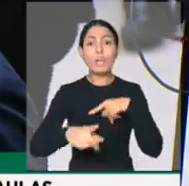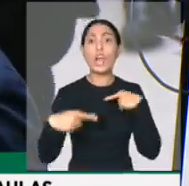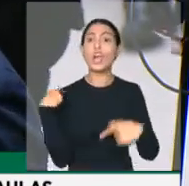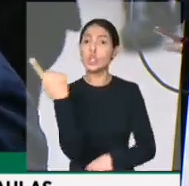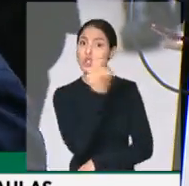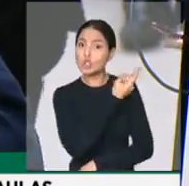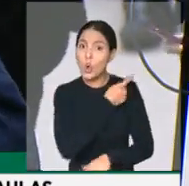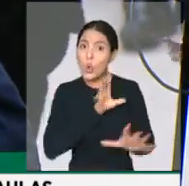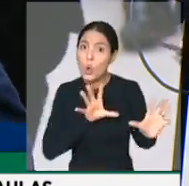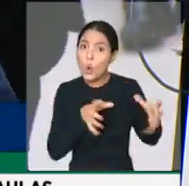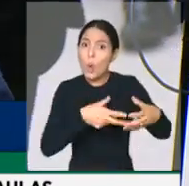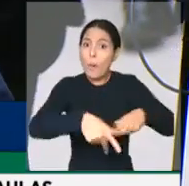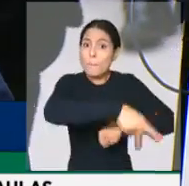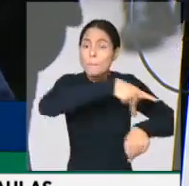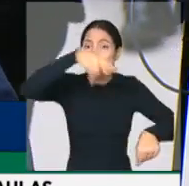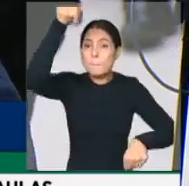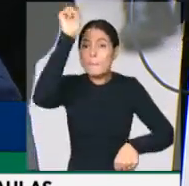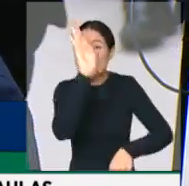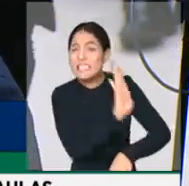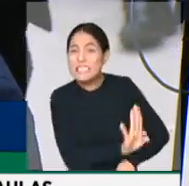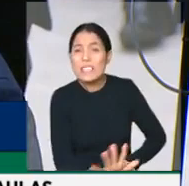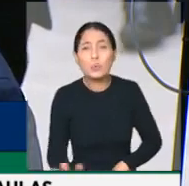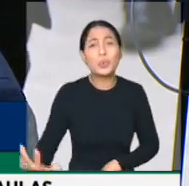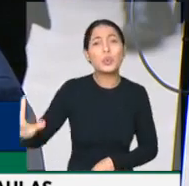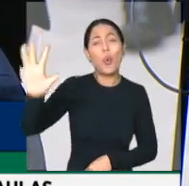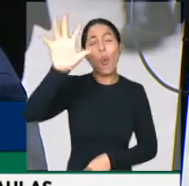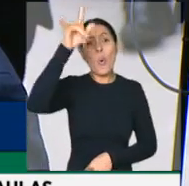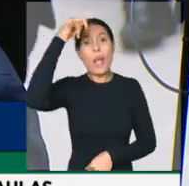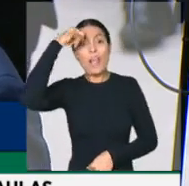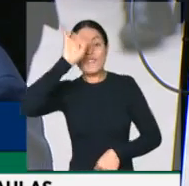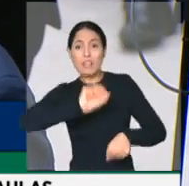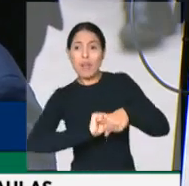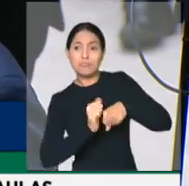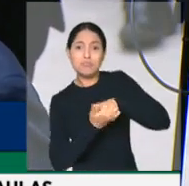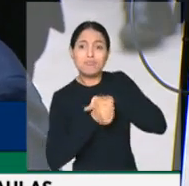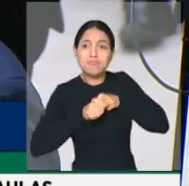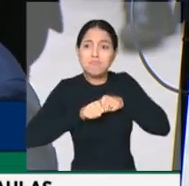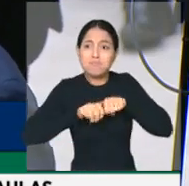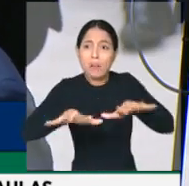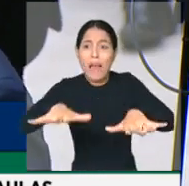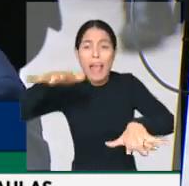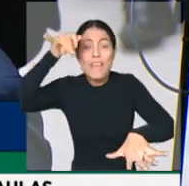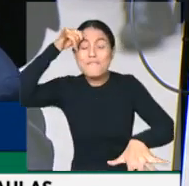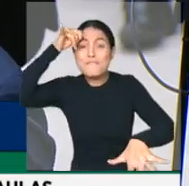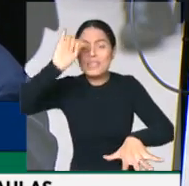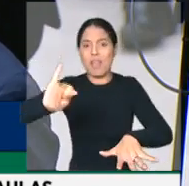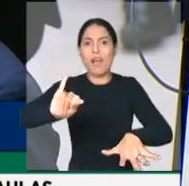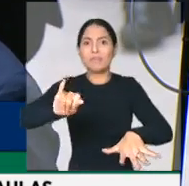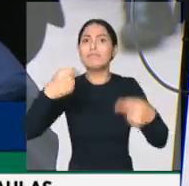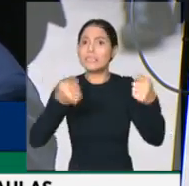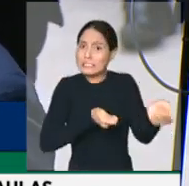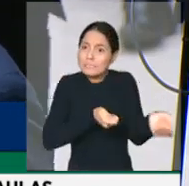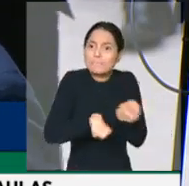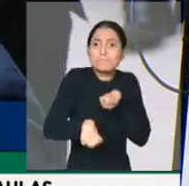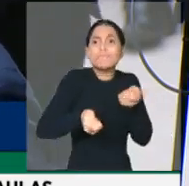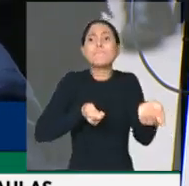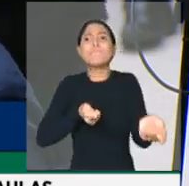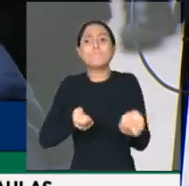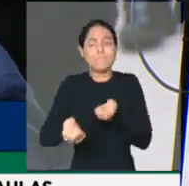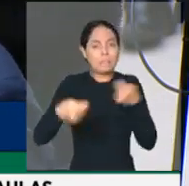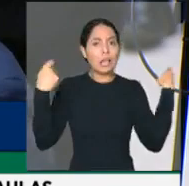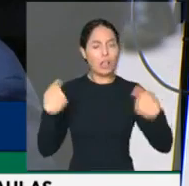para evitar a disseminação dessa pandemia e a fala do principal líder do Poder Executivo